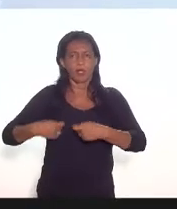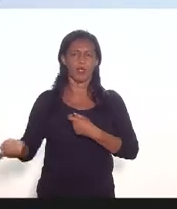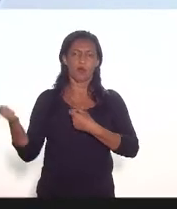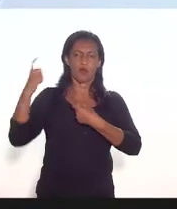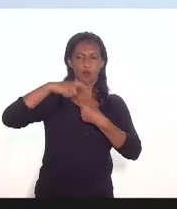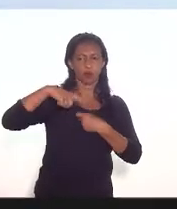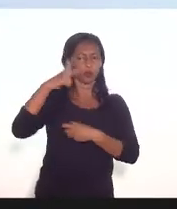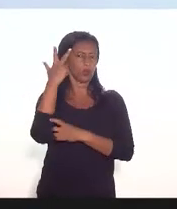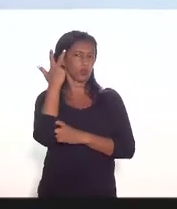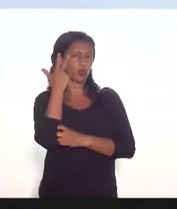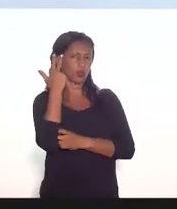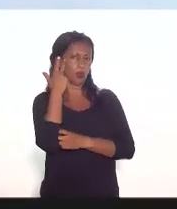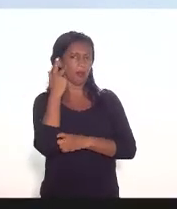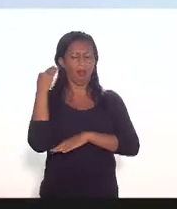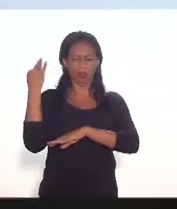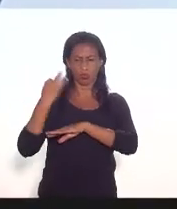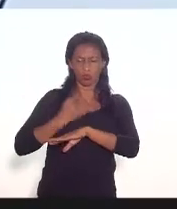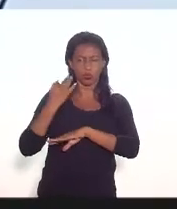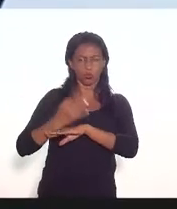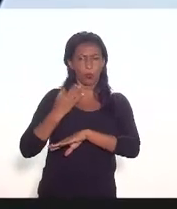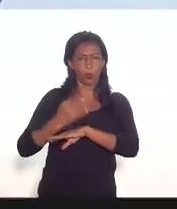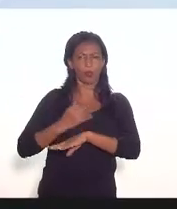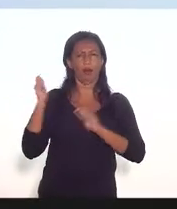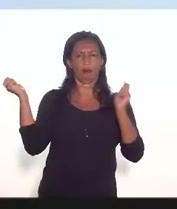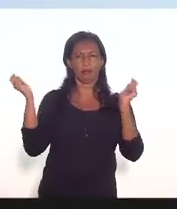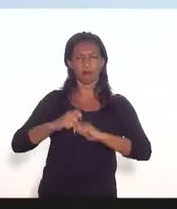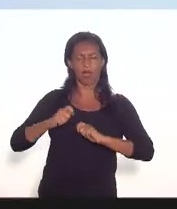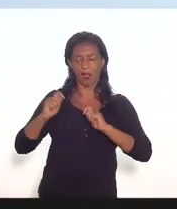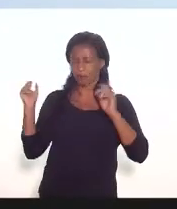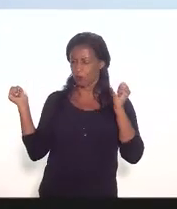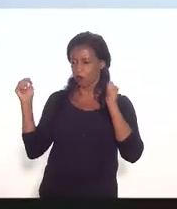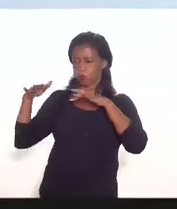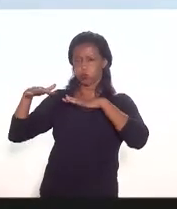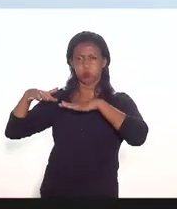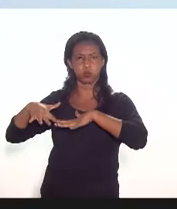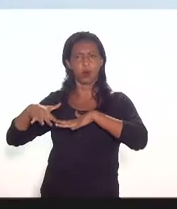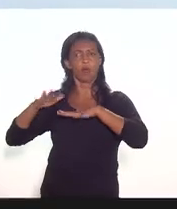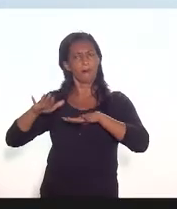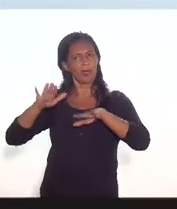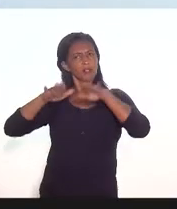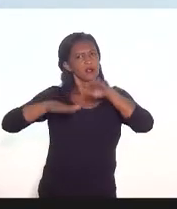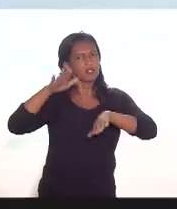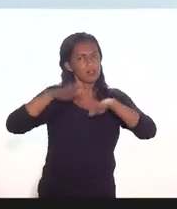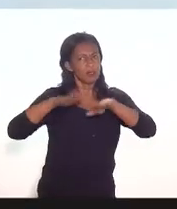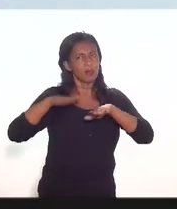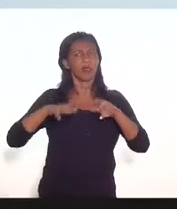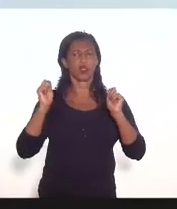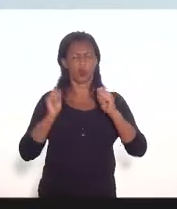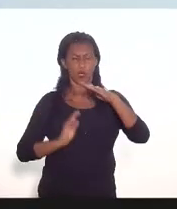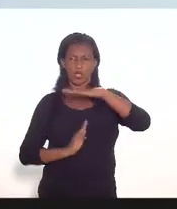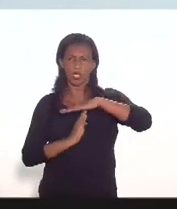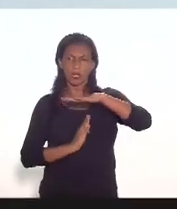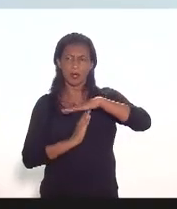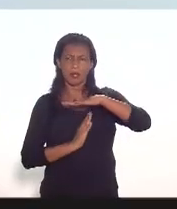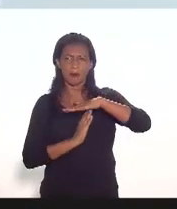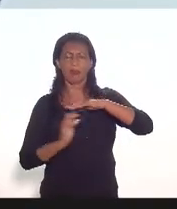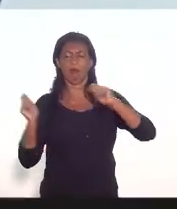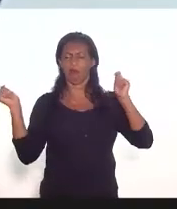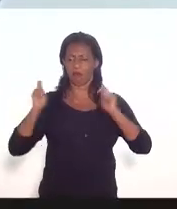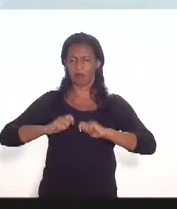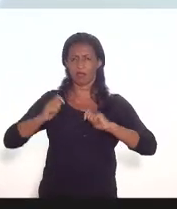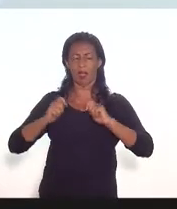voos não conseguem mais suportar todos os estados do São Galeão mas independente disso eu acho que a gente pode criar uma limitação sim